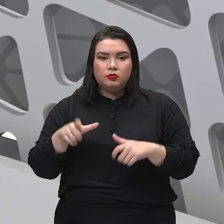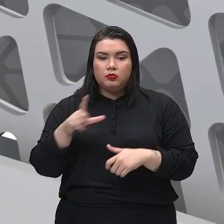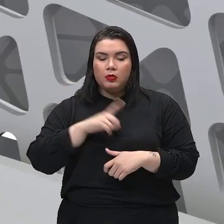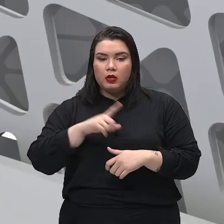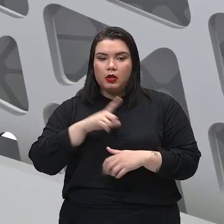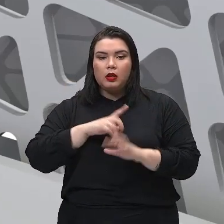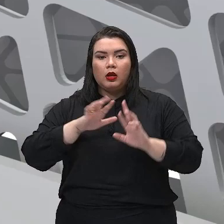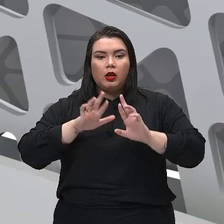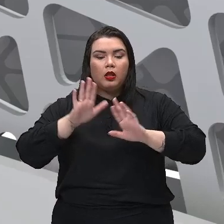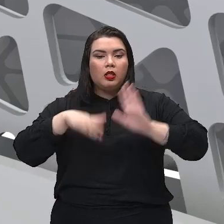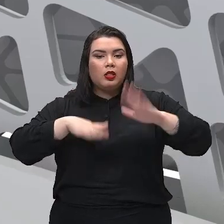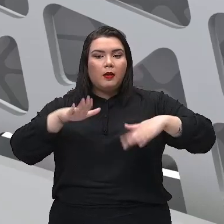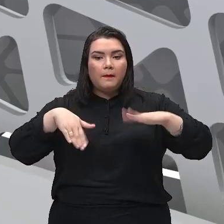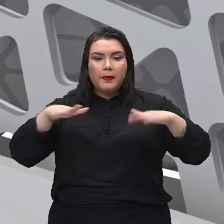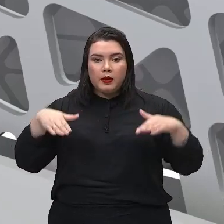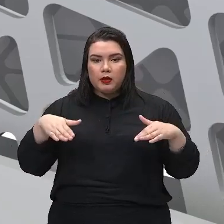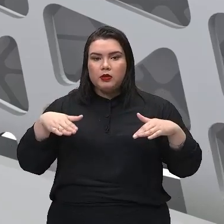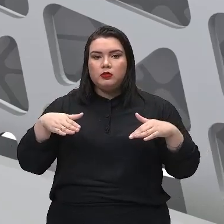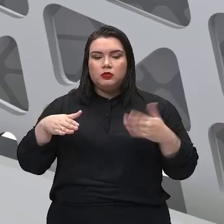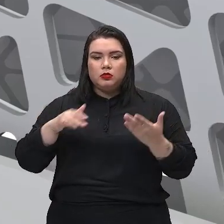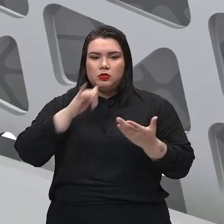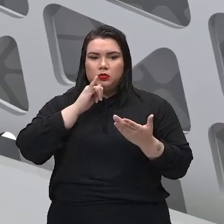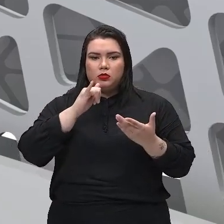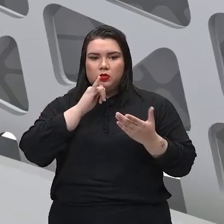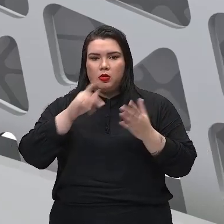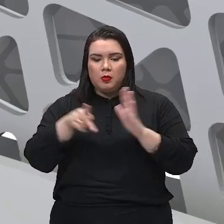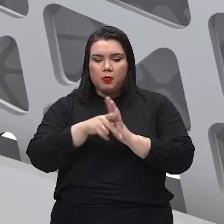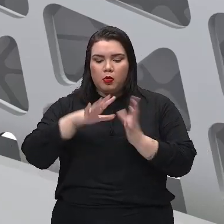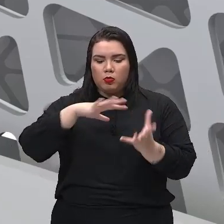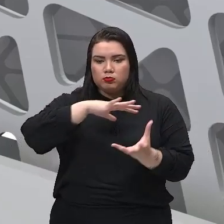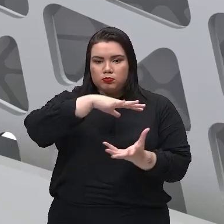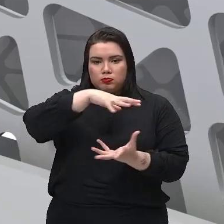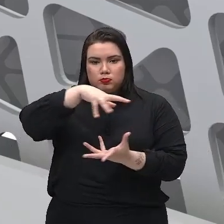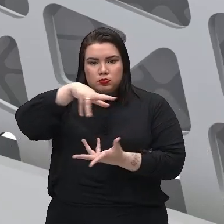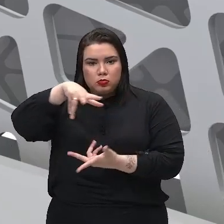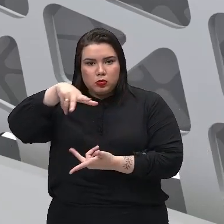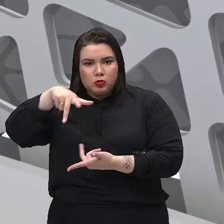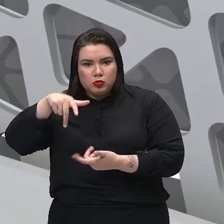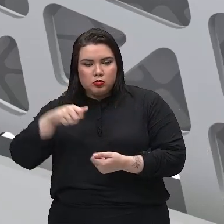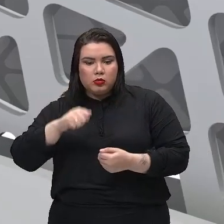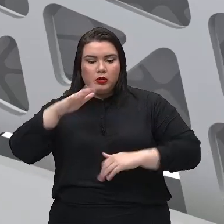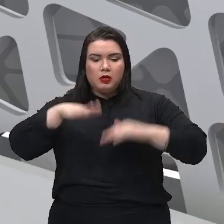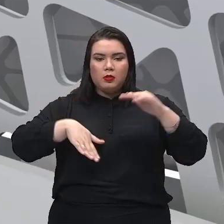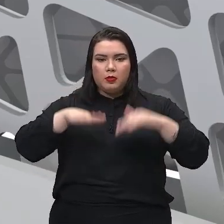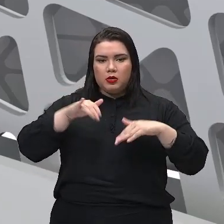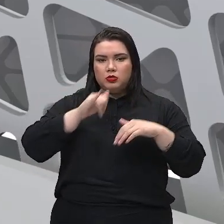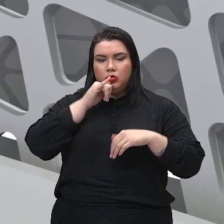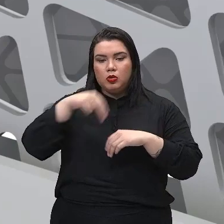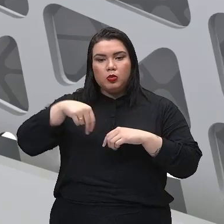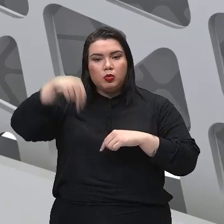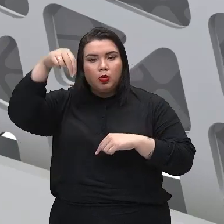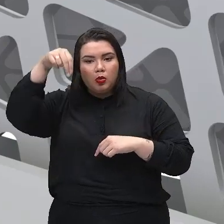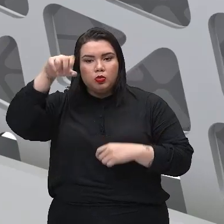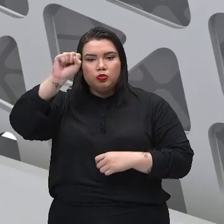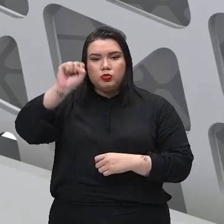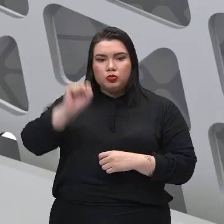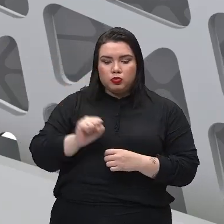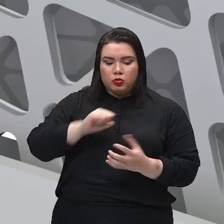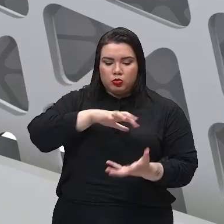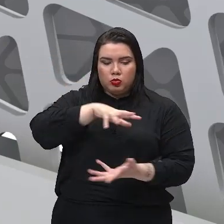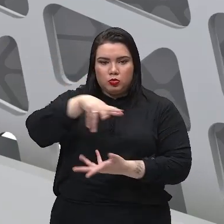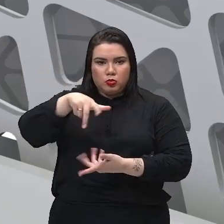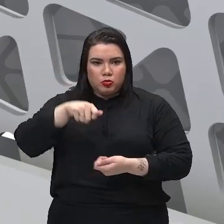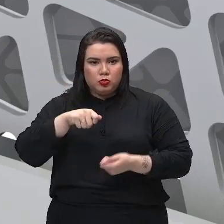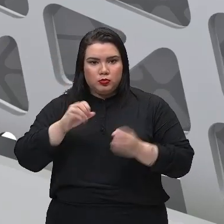diferença ao longo de toda a superfície terrestre, conforme os hemisférios norte e sul desse